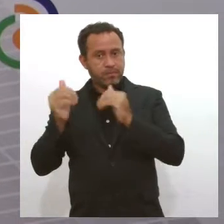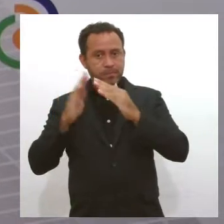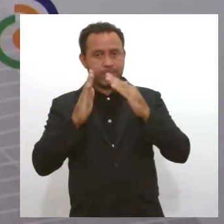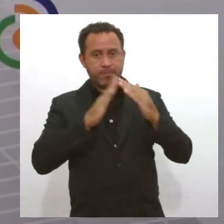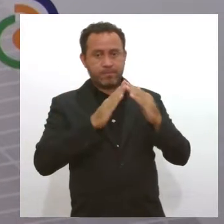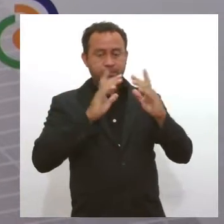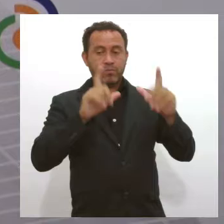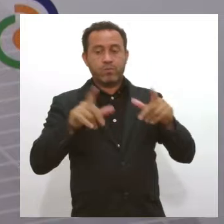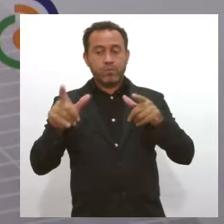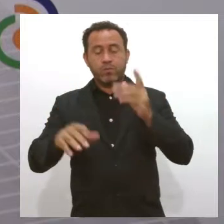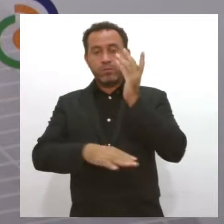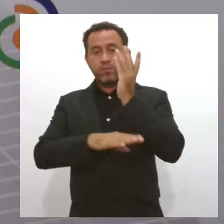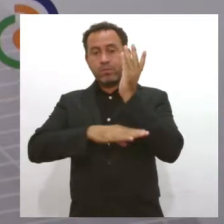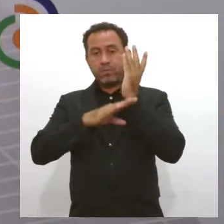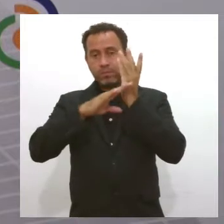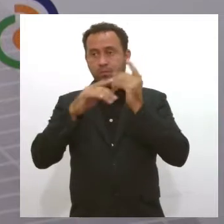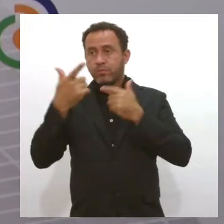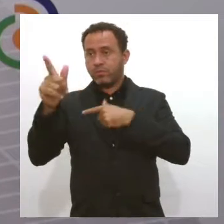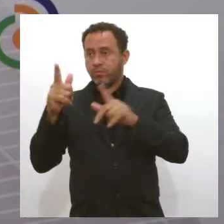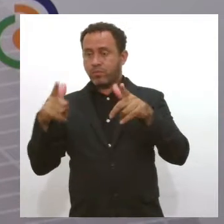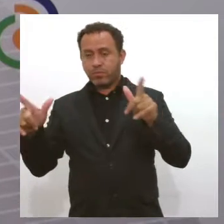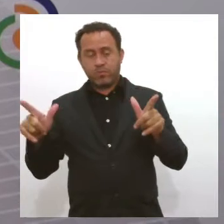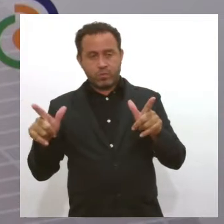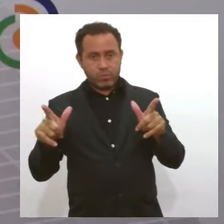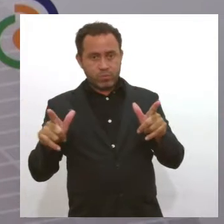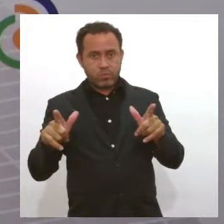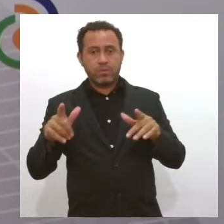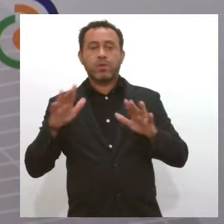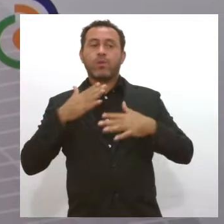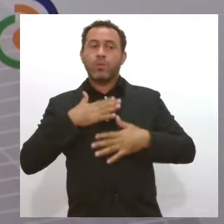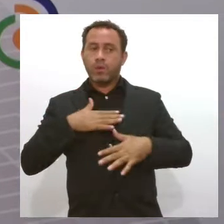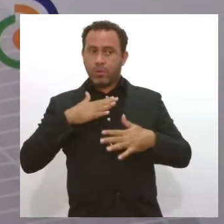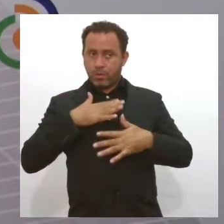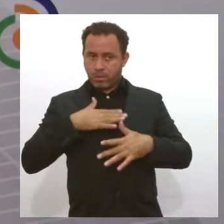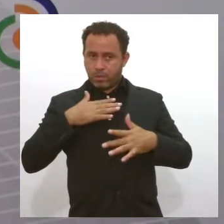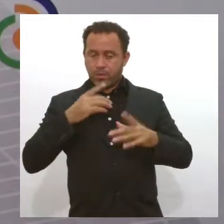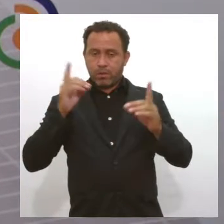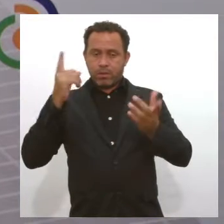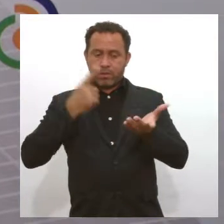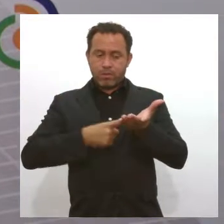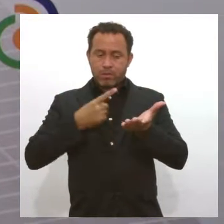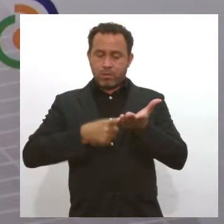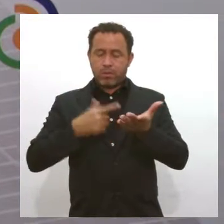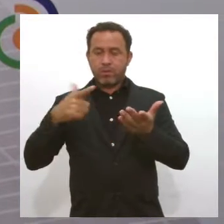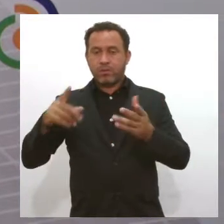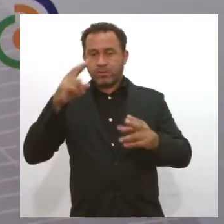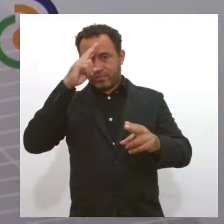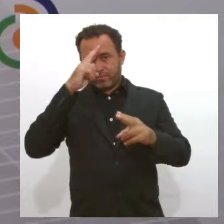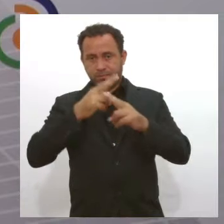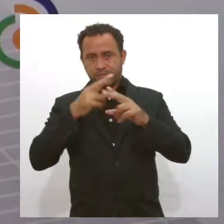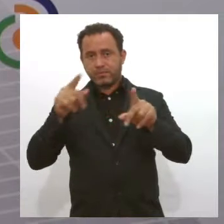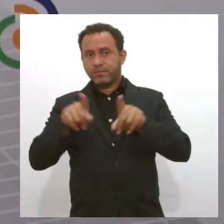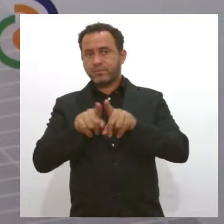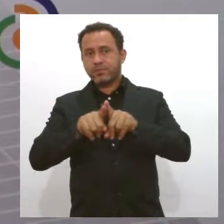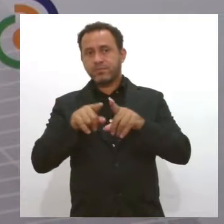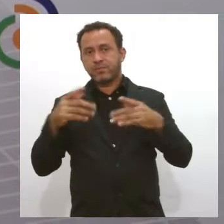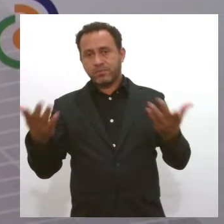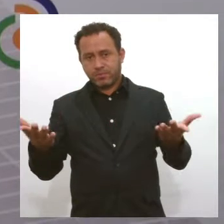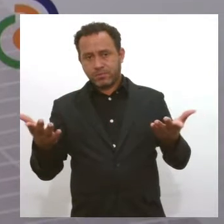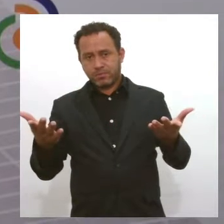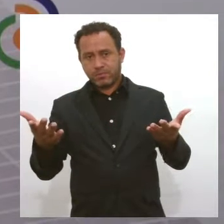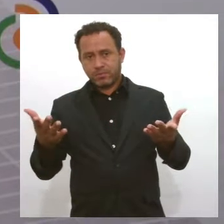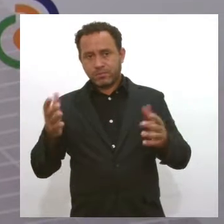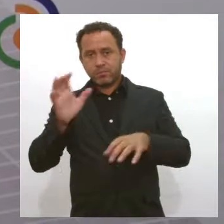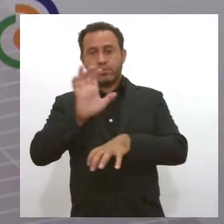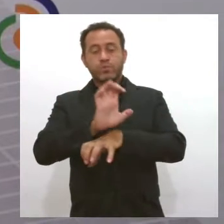desocupadas, ou fruto de outras desocupações. Algumas pacíficas negociadas, outras traumáticas também. Além disso,